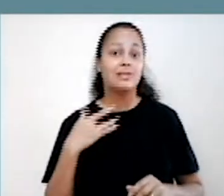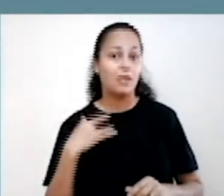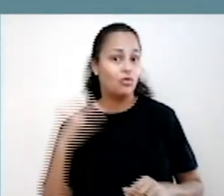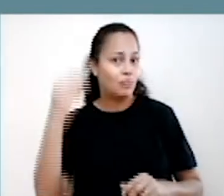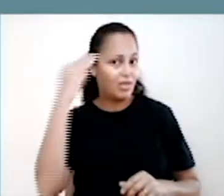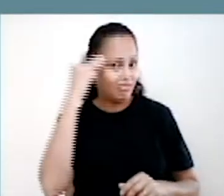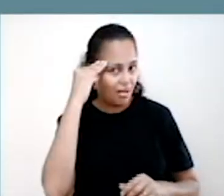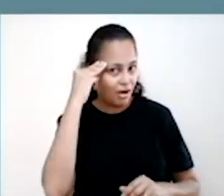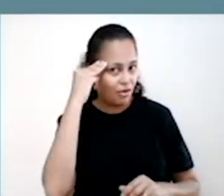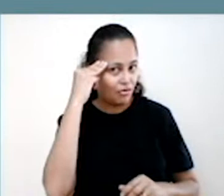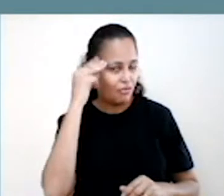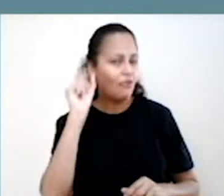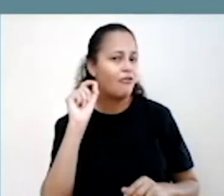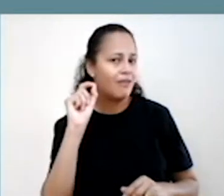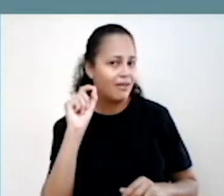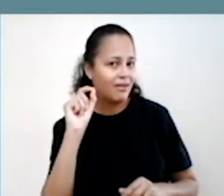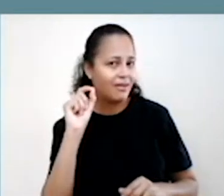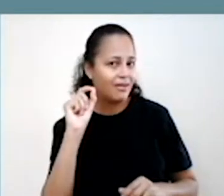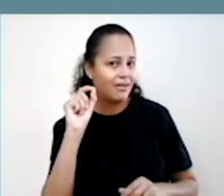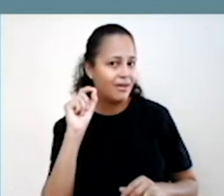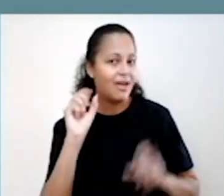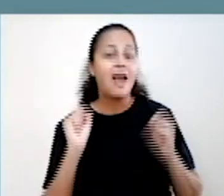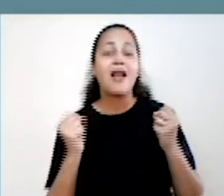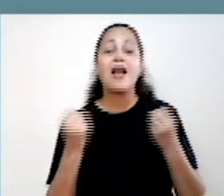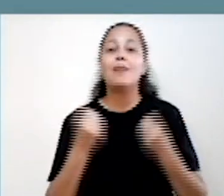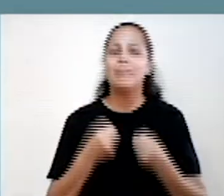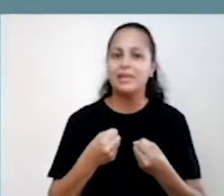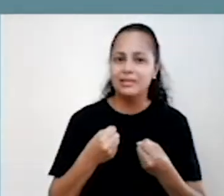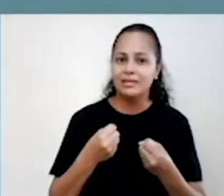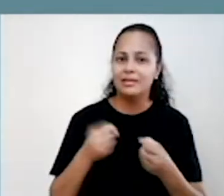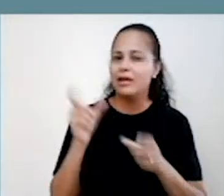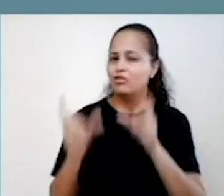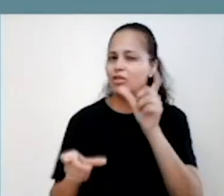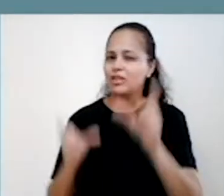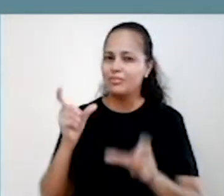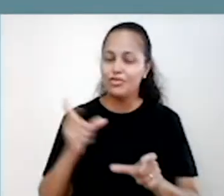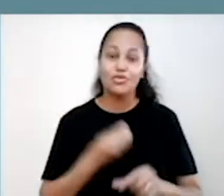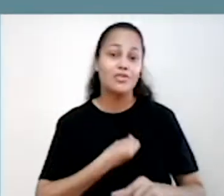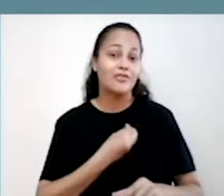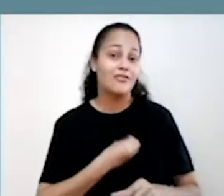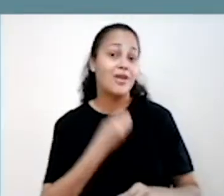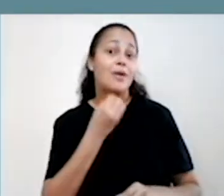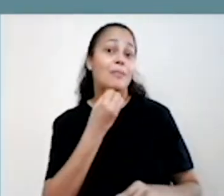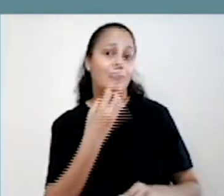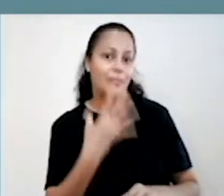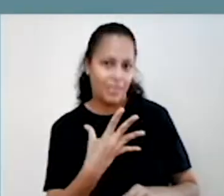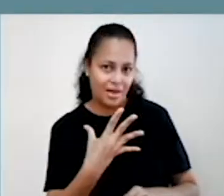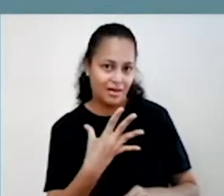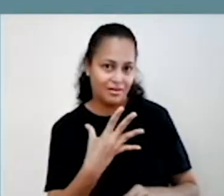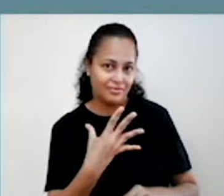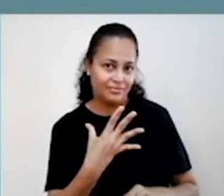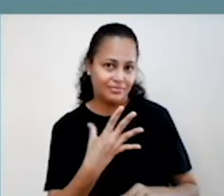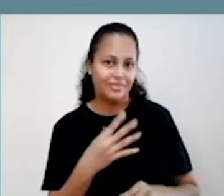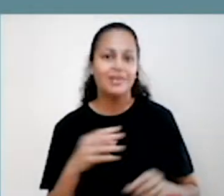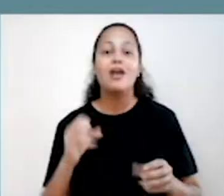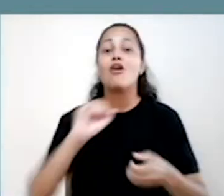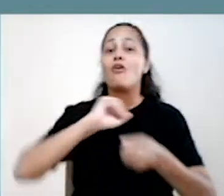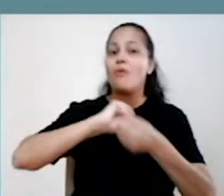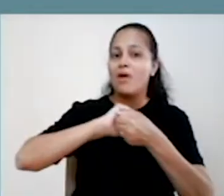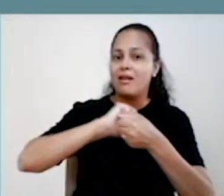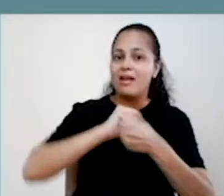A saúde mental trata-se da capacidade do indivíduo viver bem, isto é, com qualidade de vida,